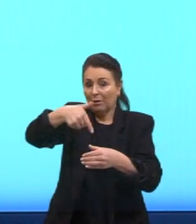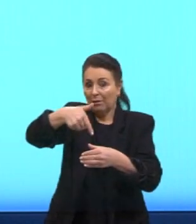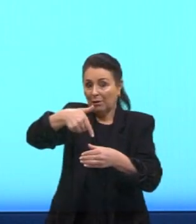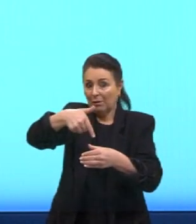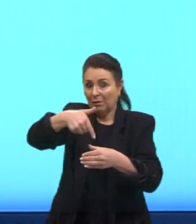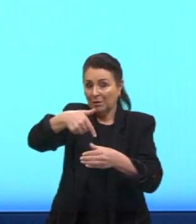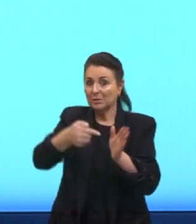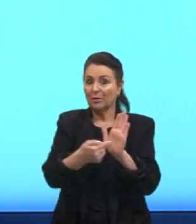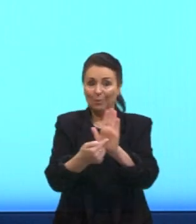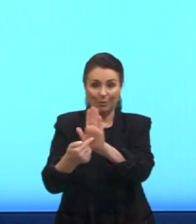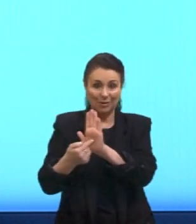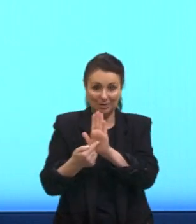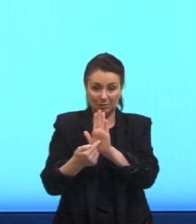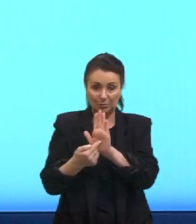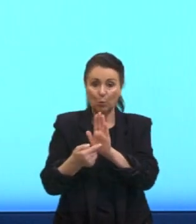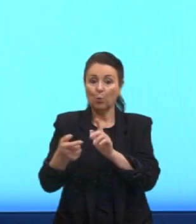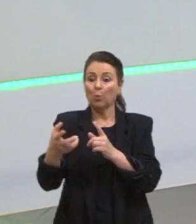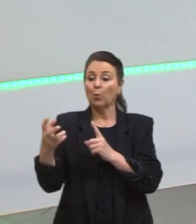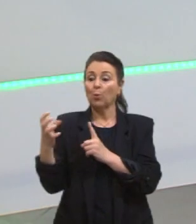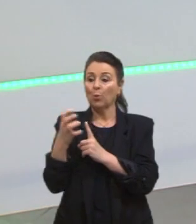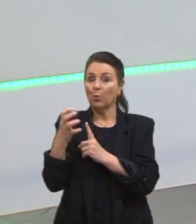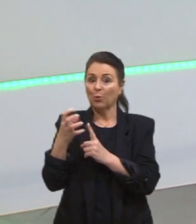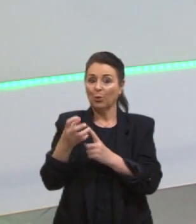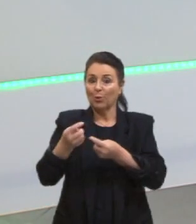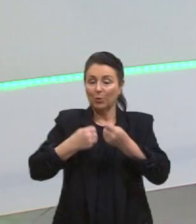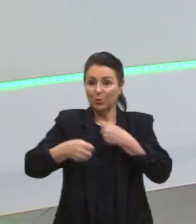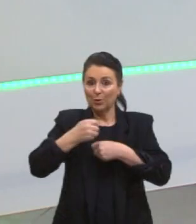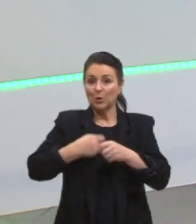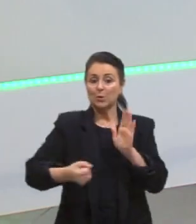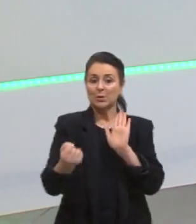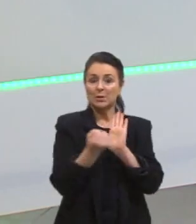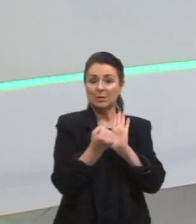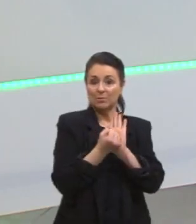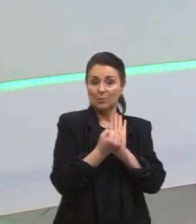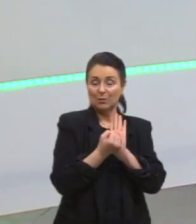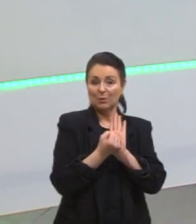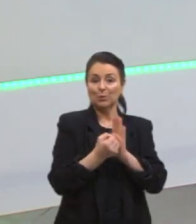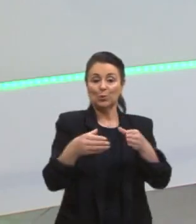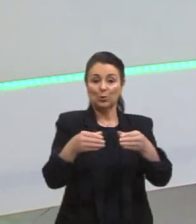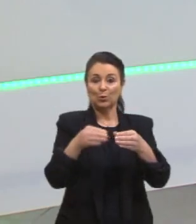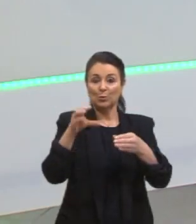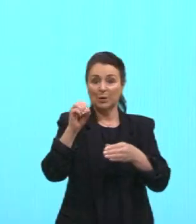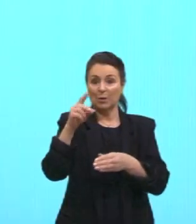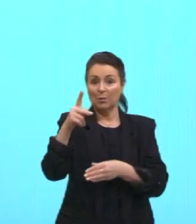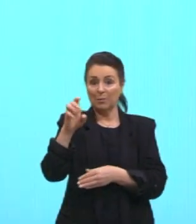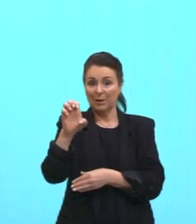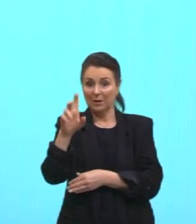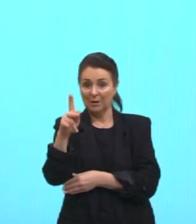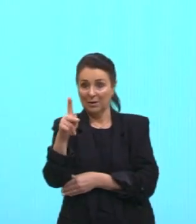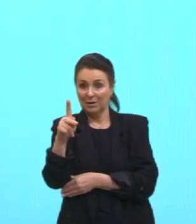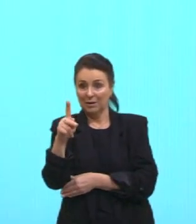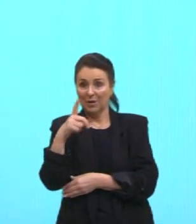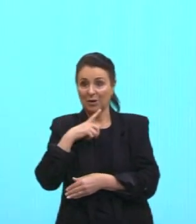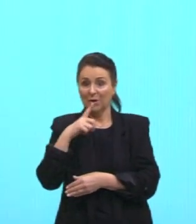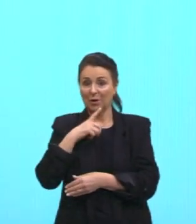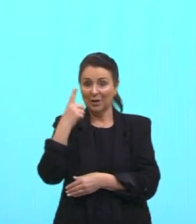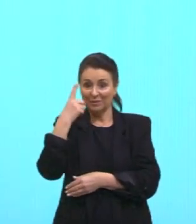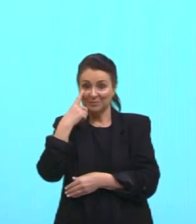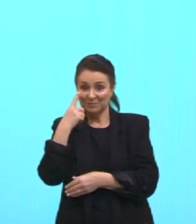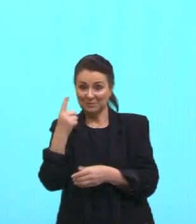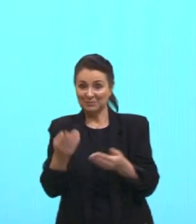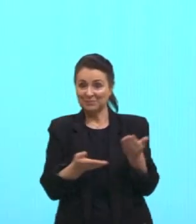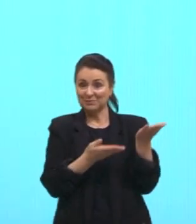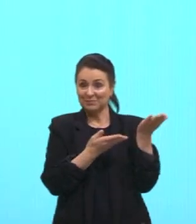E a imagem da OPEP, né, o símbolo da OPEP, eu acho importante a gente ressaltar esse símbolo. Quando aparece, a gente tem que